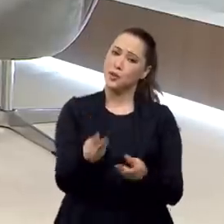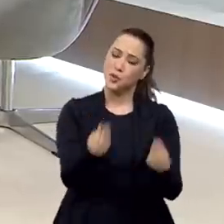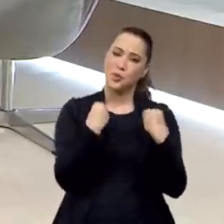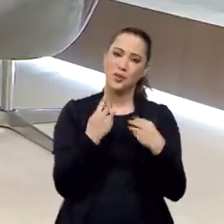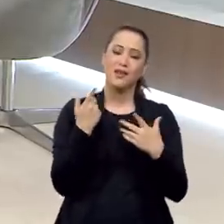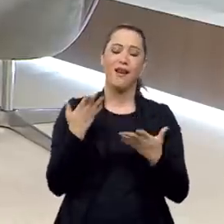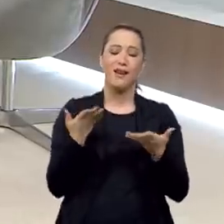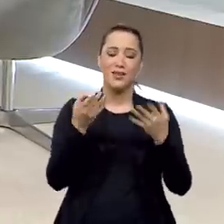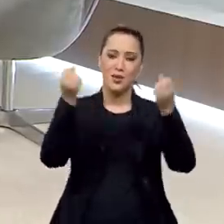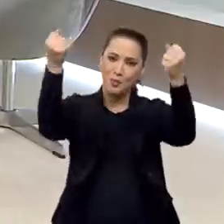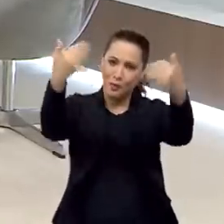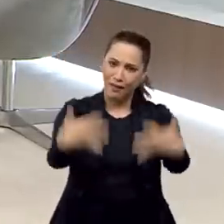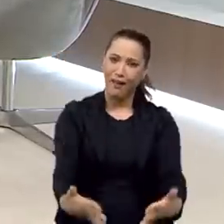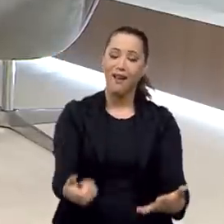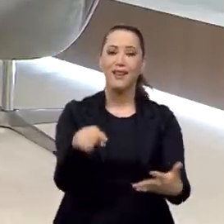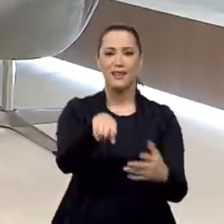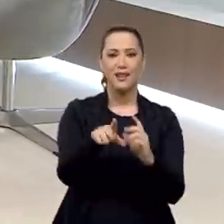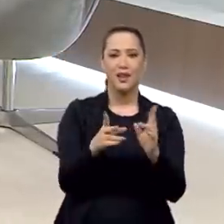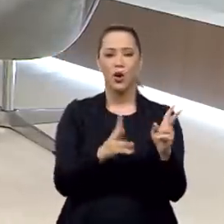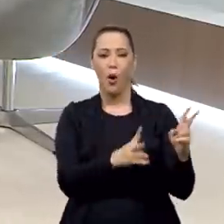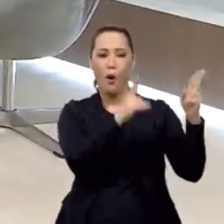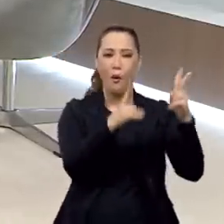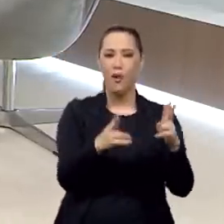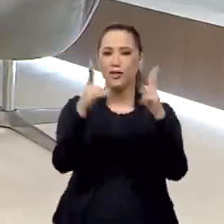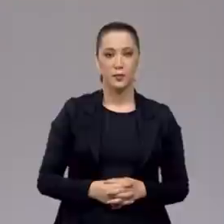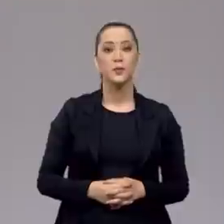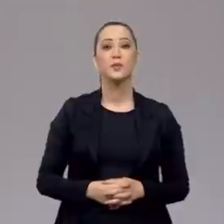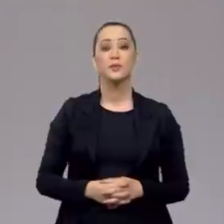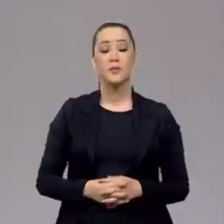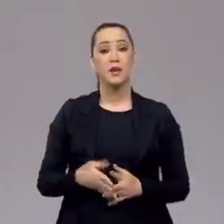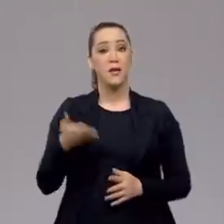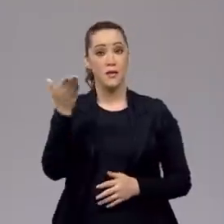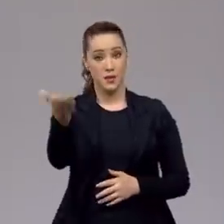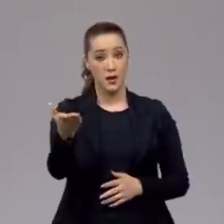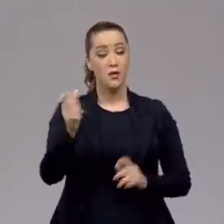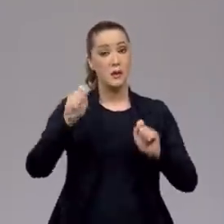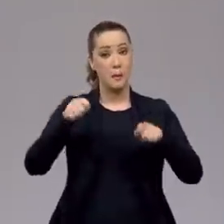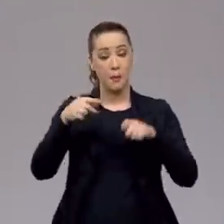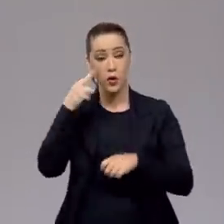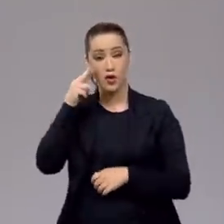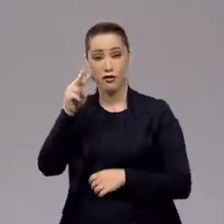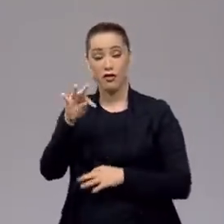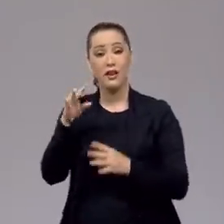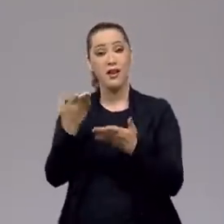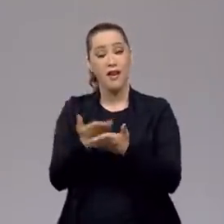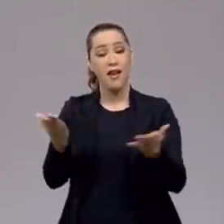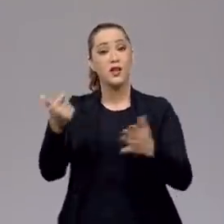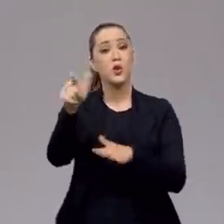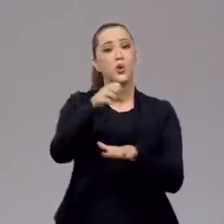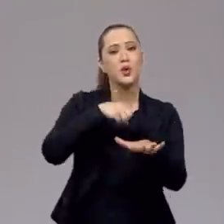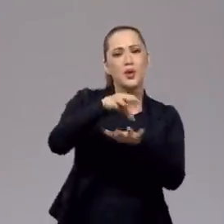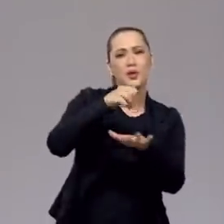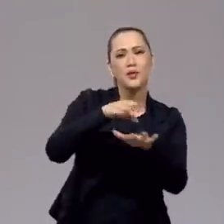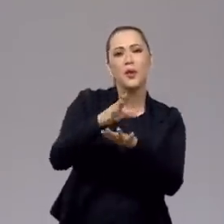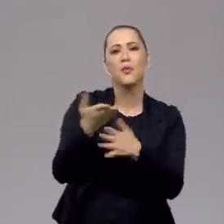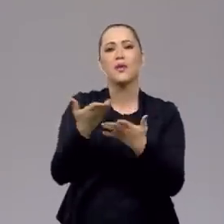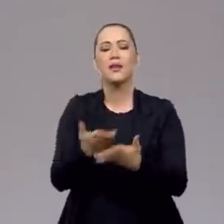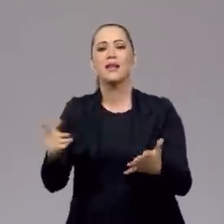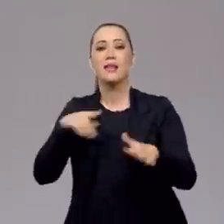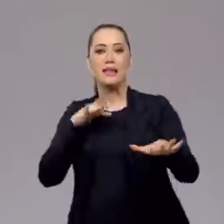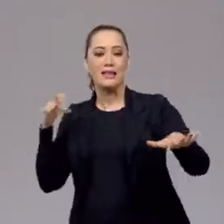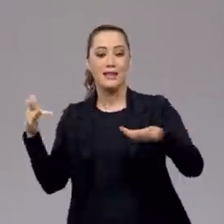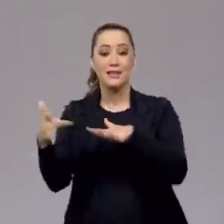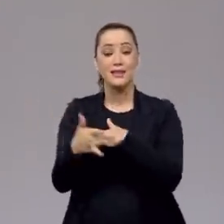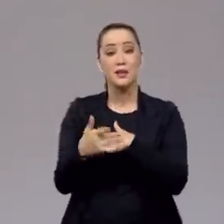de vir trazer aqui flashes da história. Você pode conferir esta e outras entrevistas nas